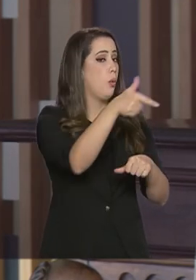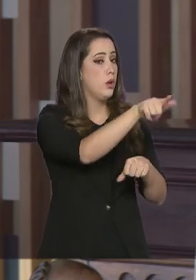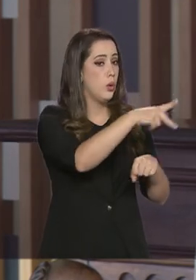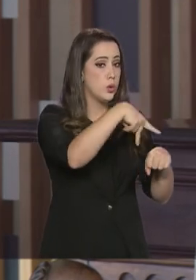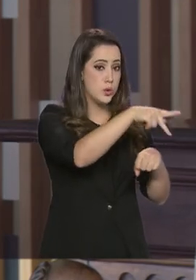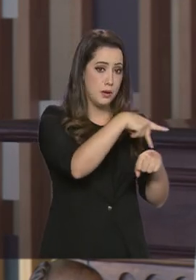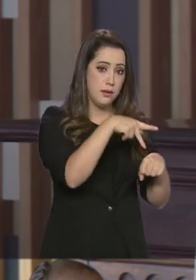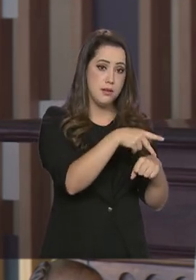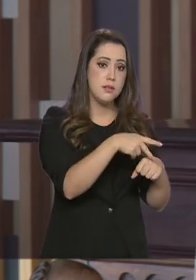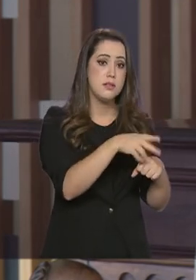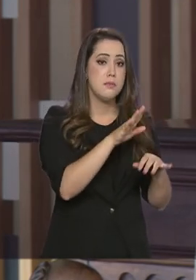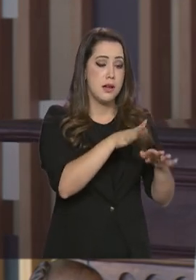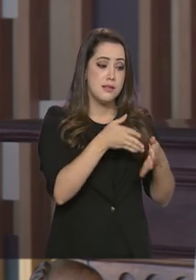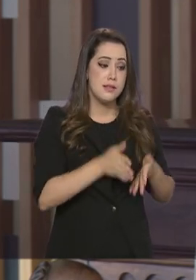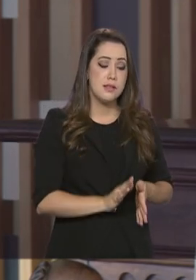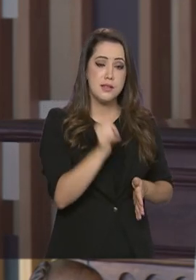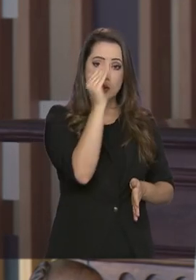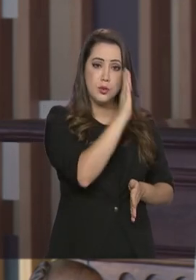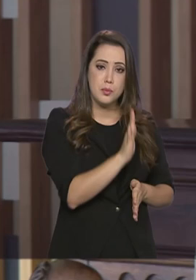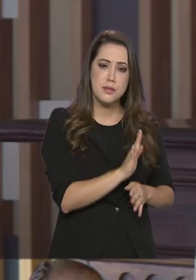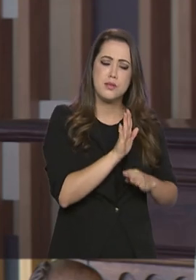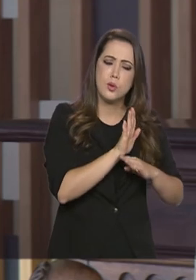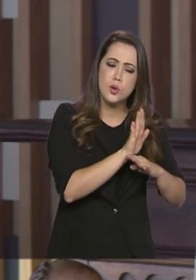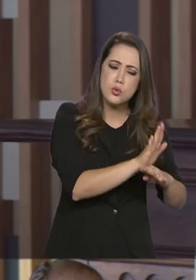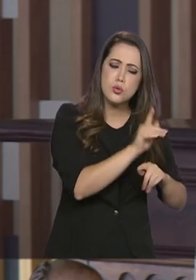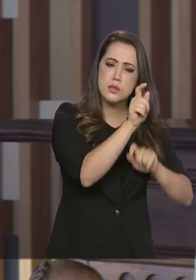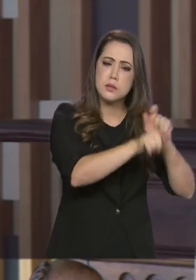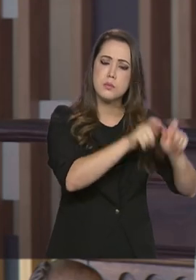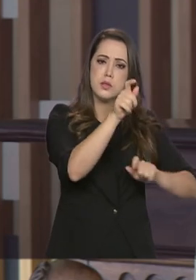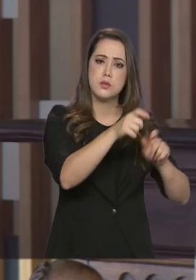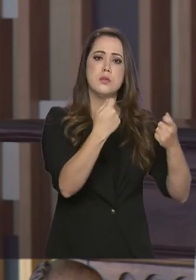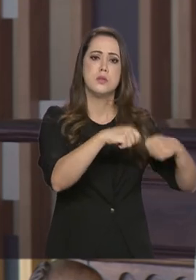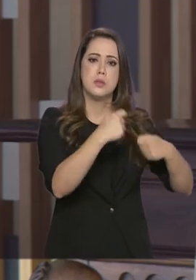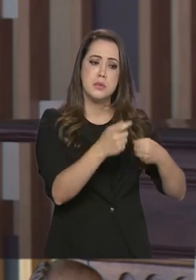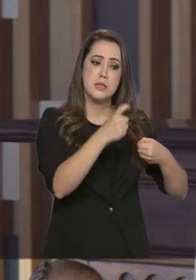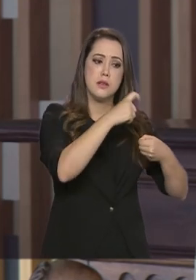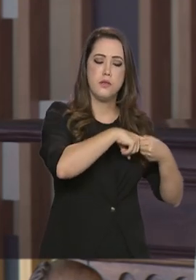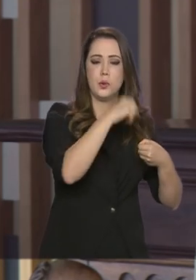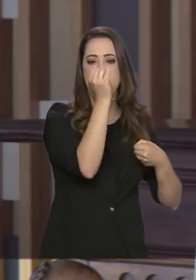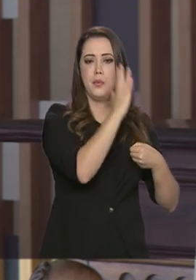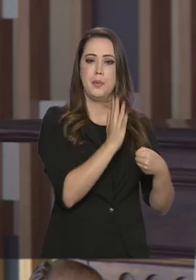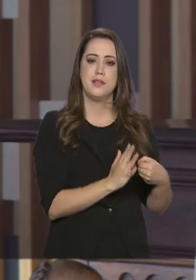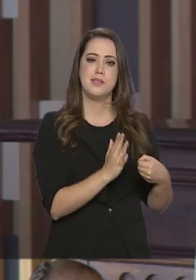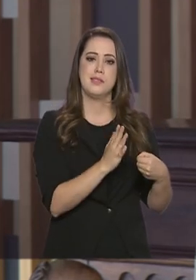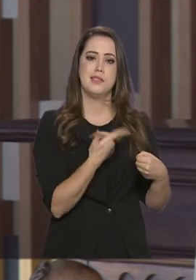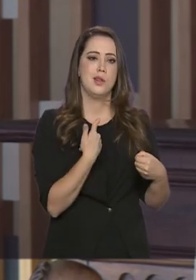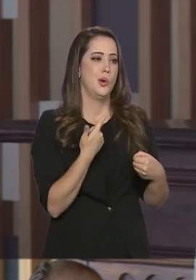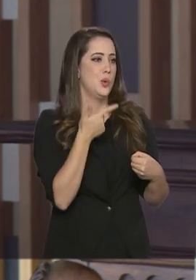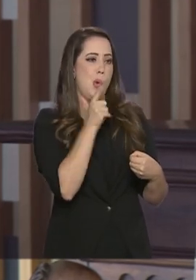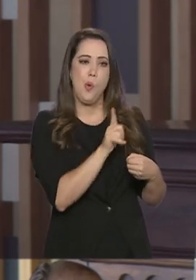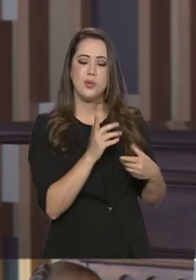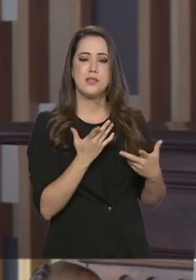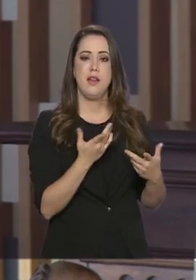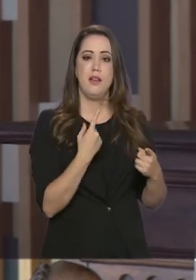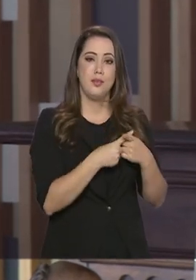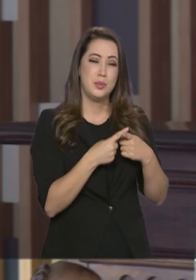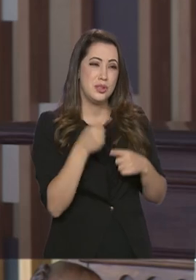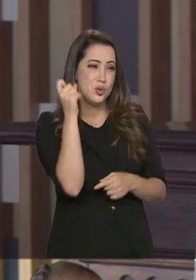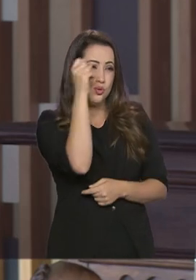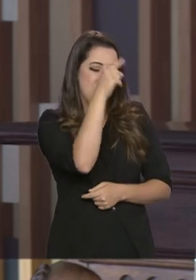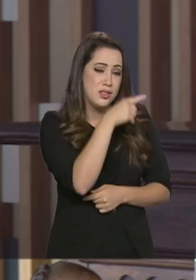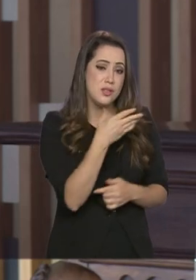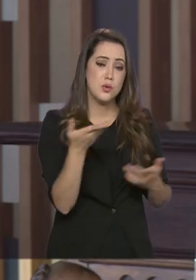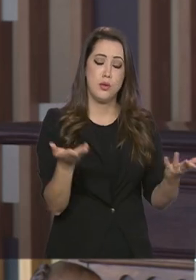e nada, acho que, nobre do que ajudar as pessoas que precisam voltar para a pátria quando estão encontrando dificuldades nesse sentido,